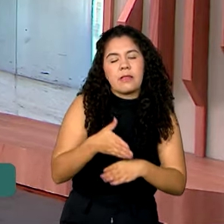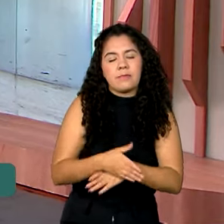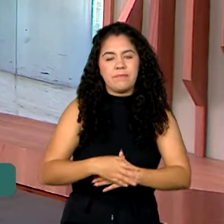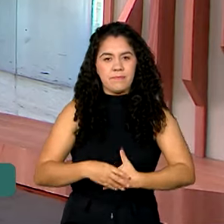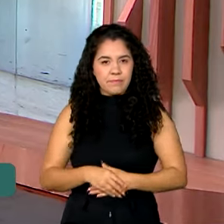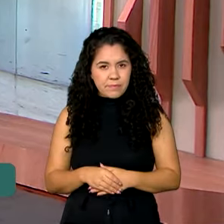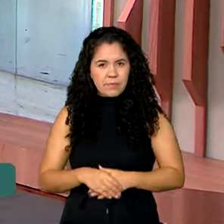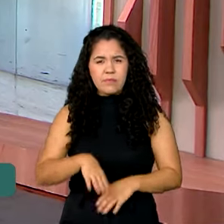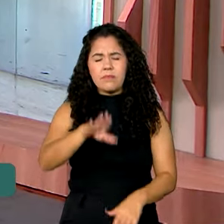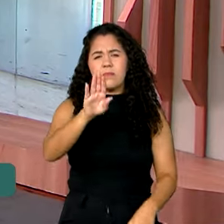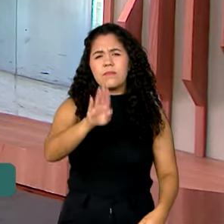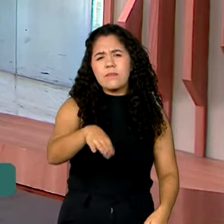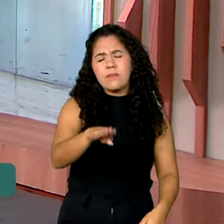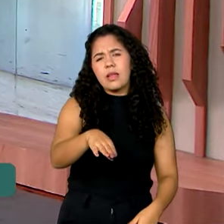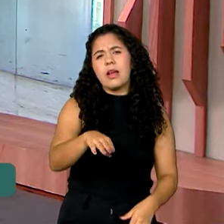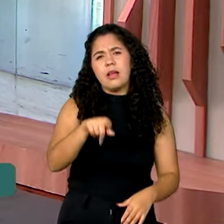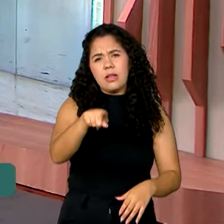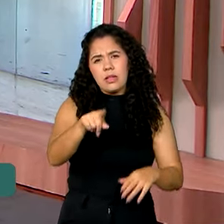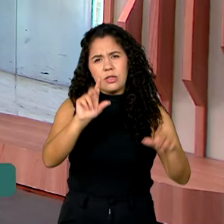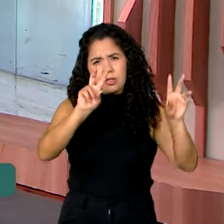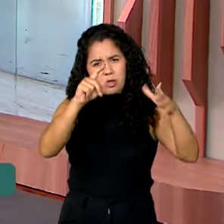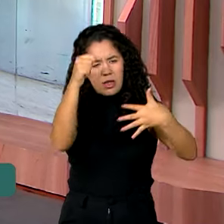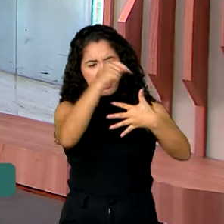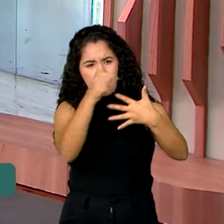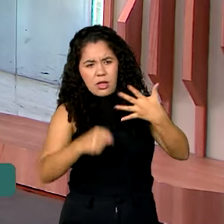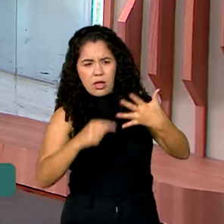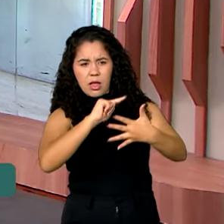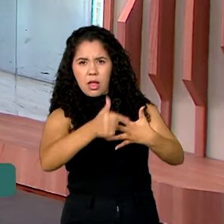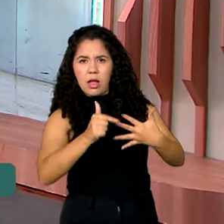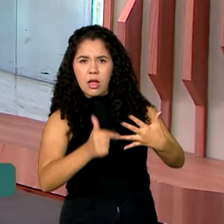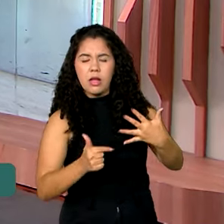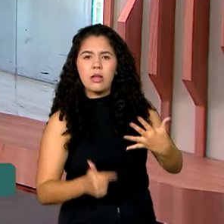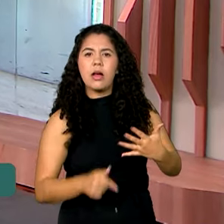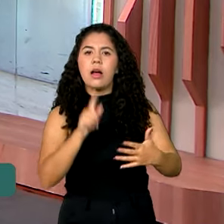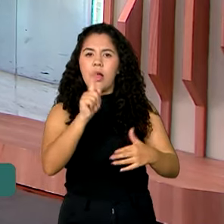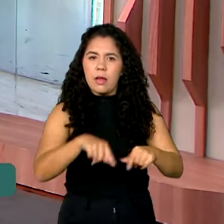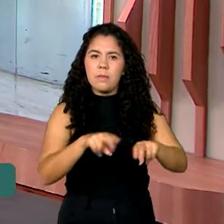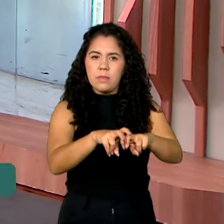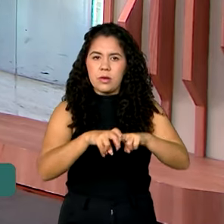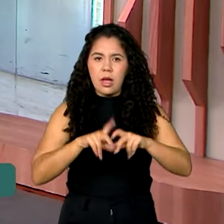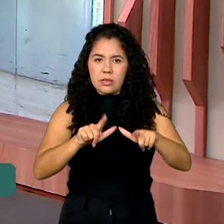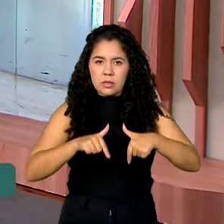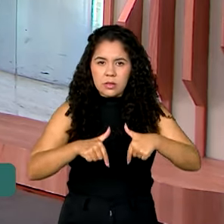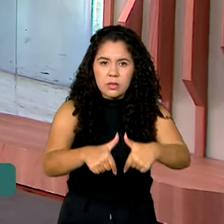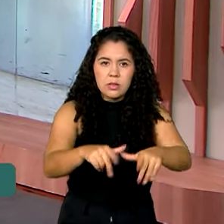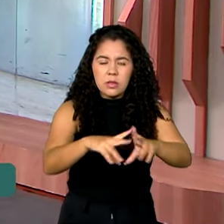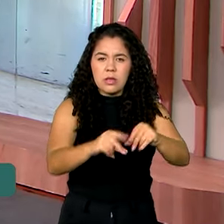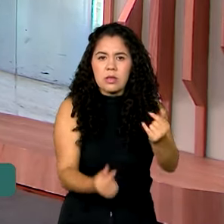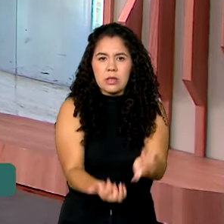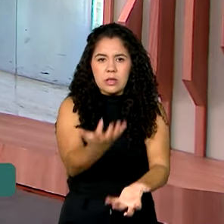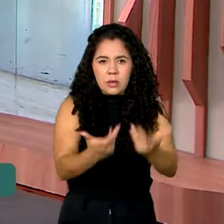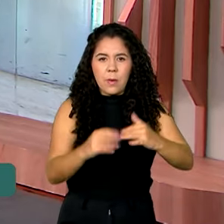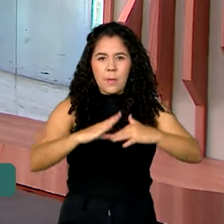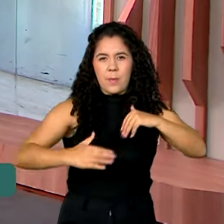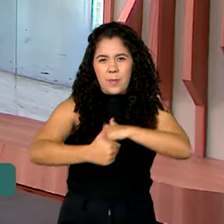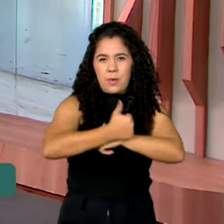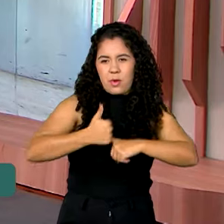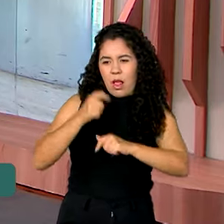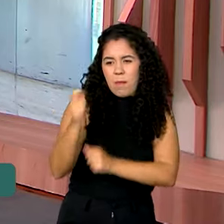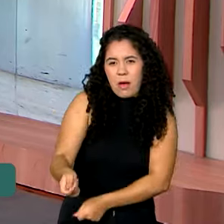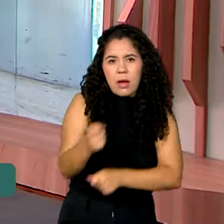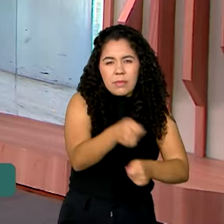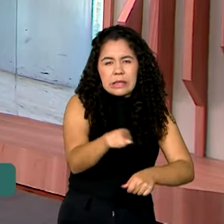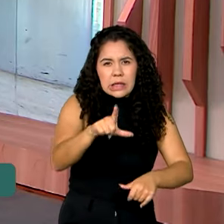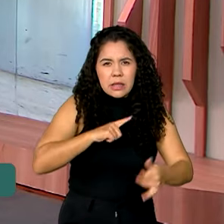Jéssica, essas ações se somam também ao combate aos incêndios feitos pelos brigadistas. Você tem um balanço dessas